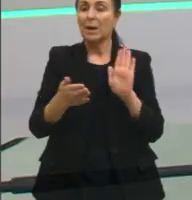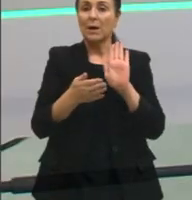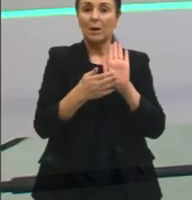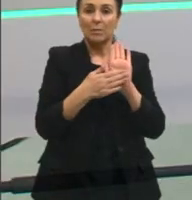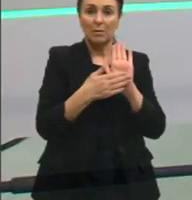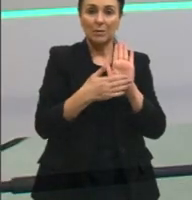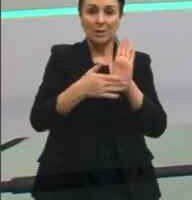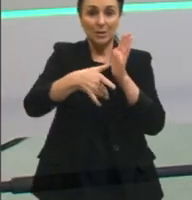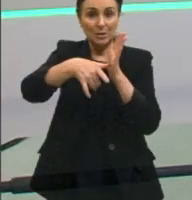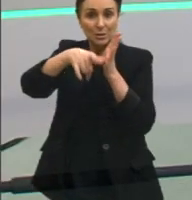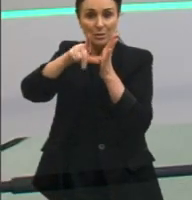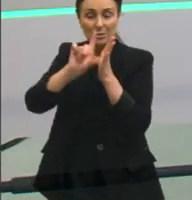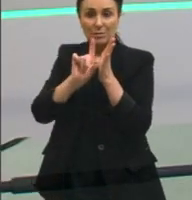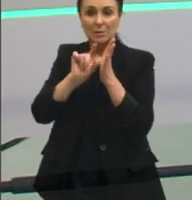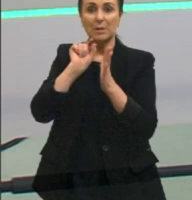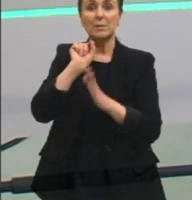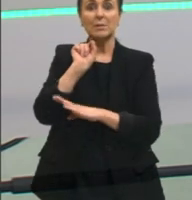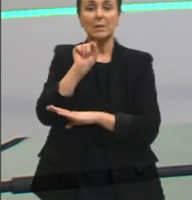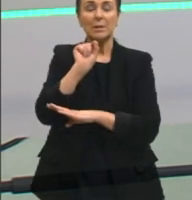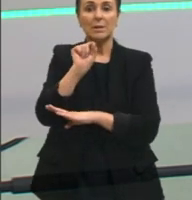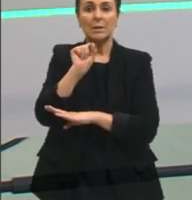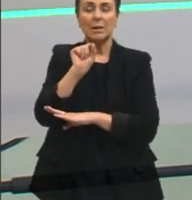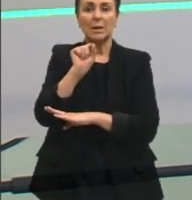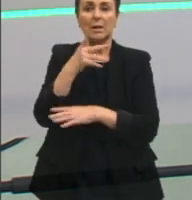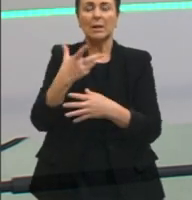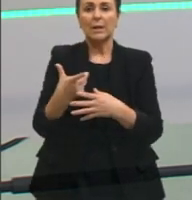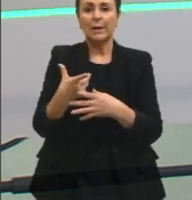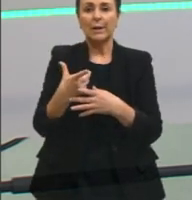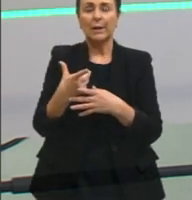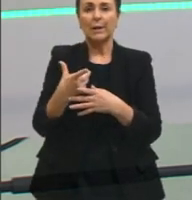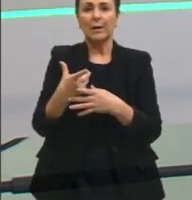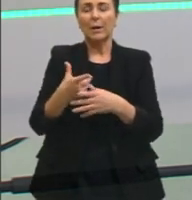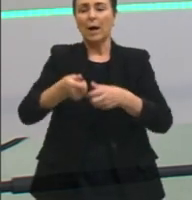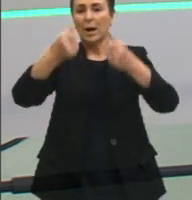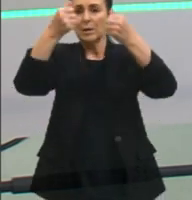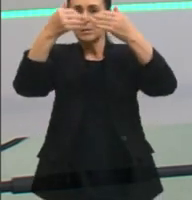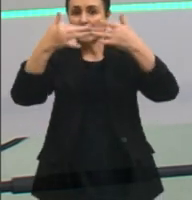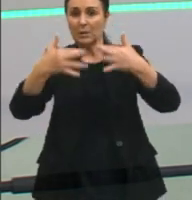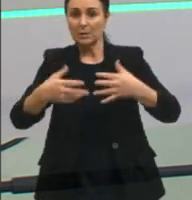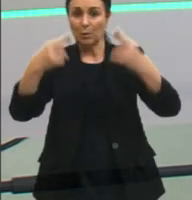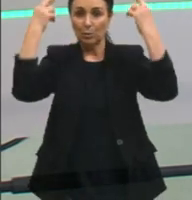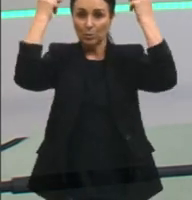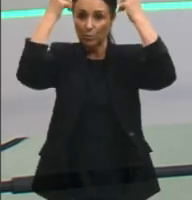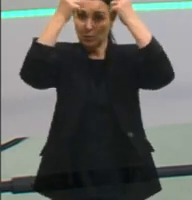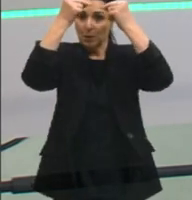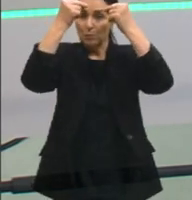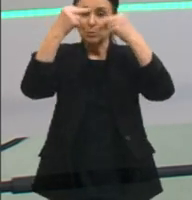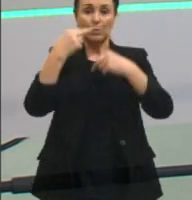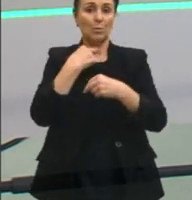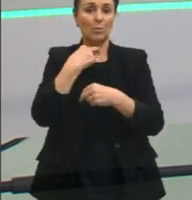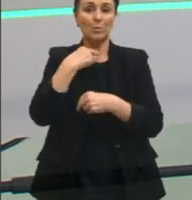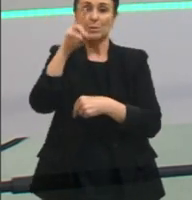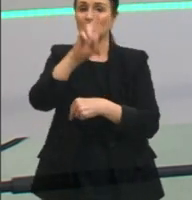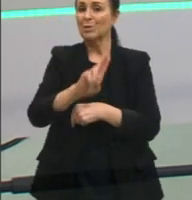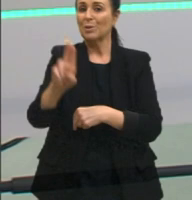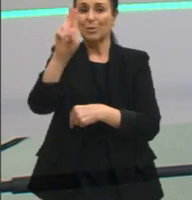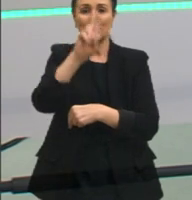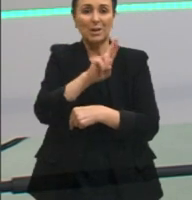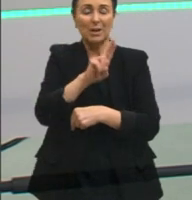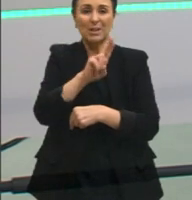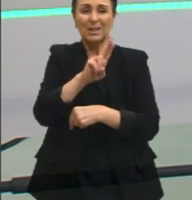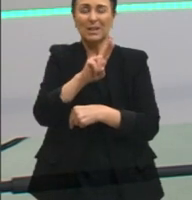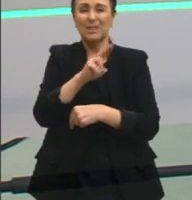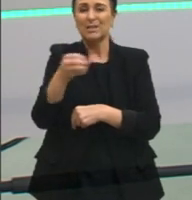de antes de que aquela abordagem sociológica dos gregos não se encaixa nessa nova